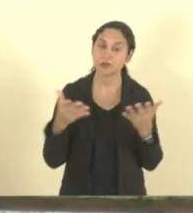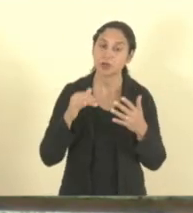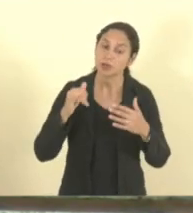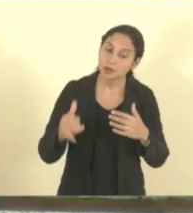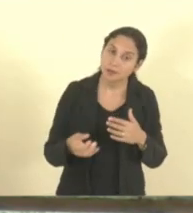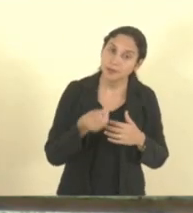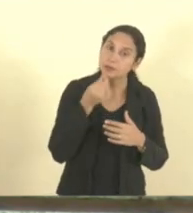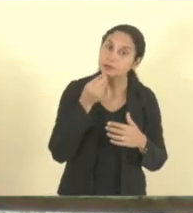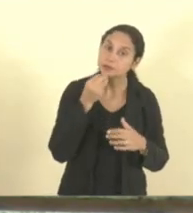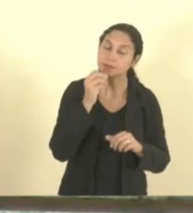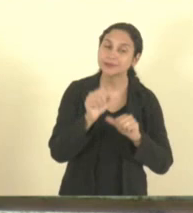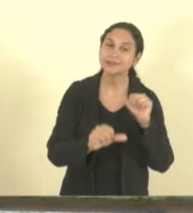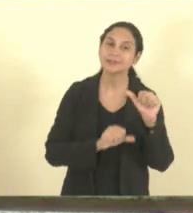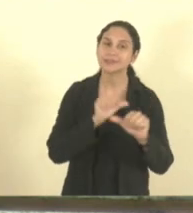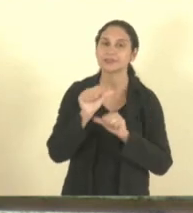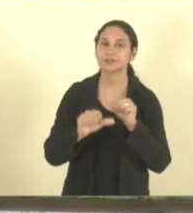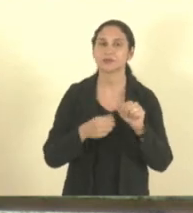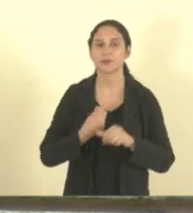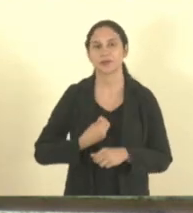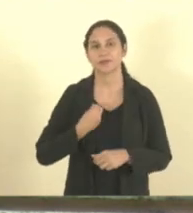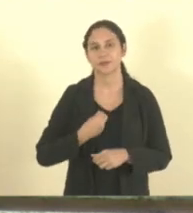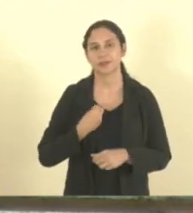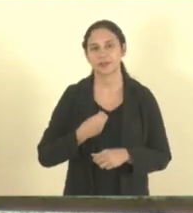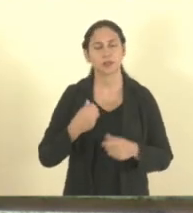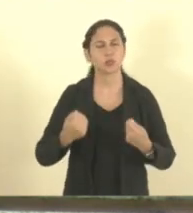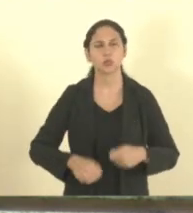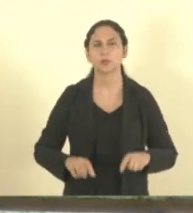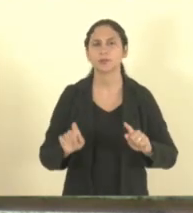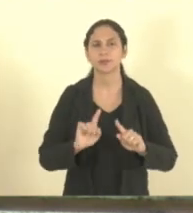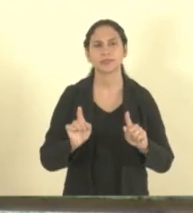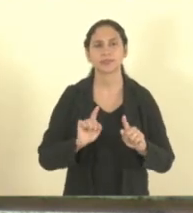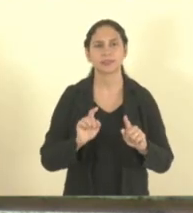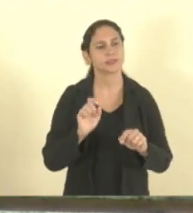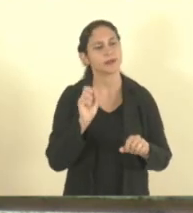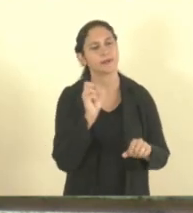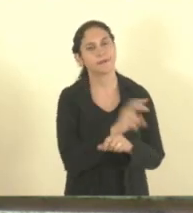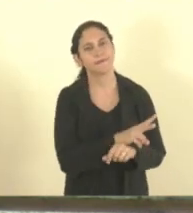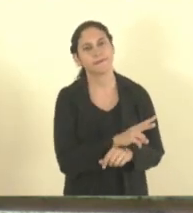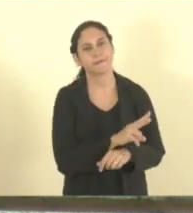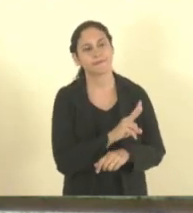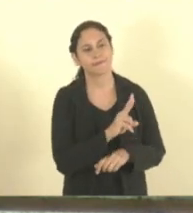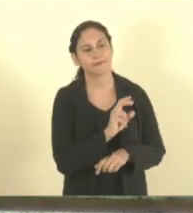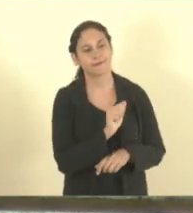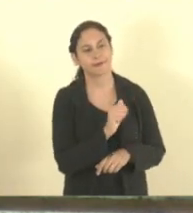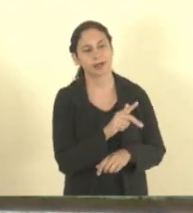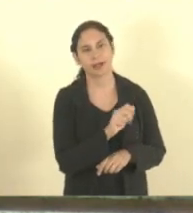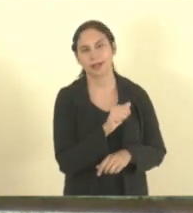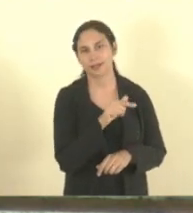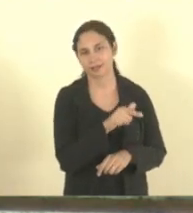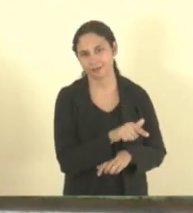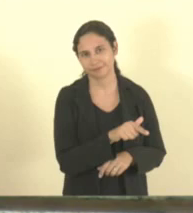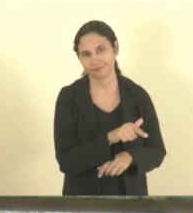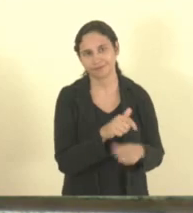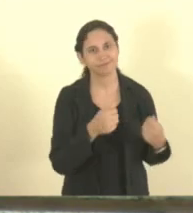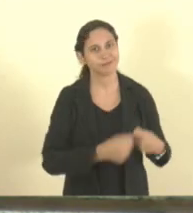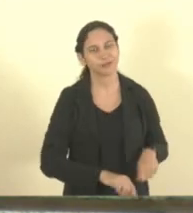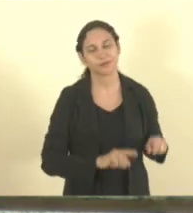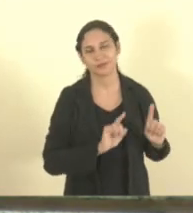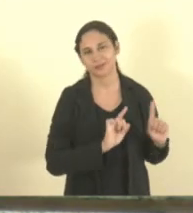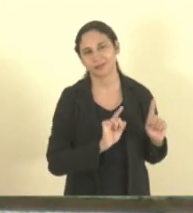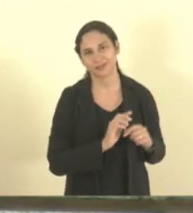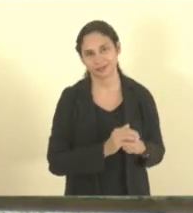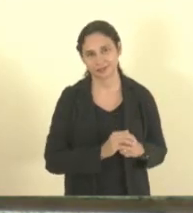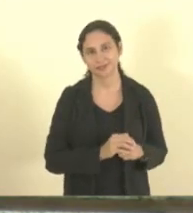transformar o ambiente para que não precise de uma reserva de mercado como o outro projeto anterior tentava criar.